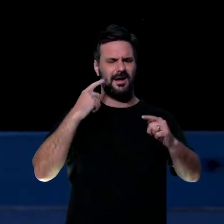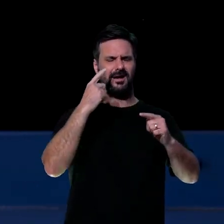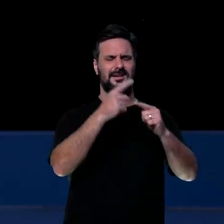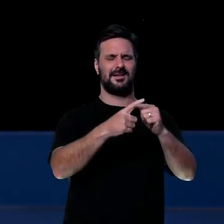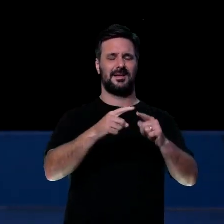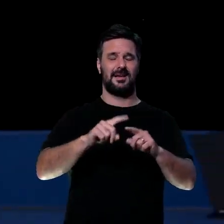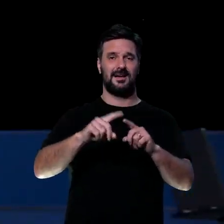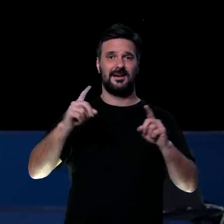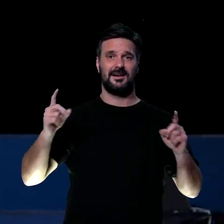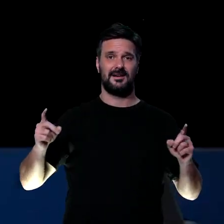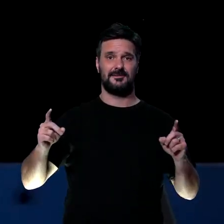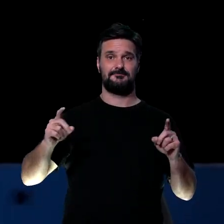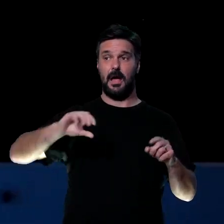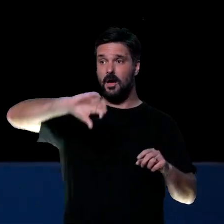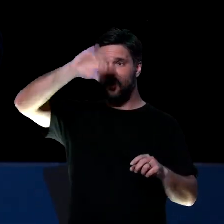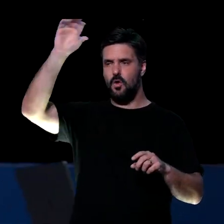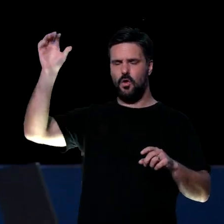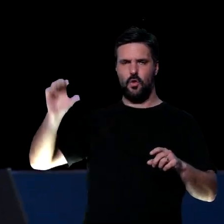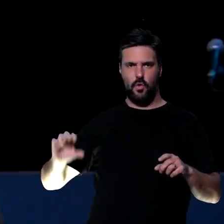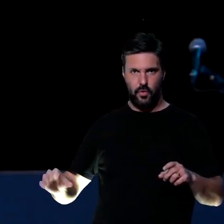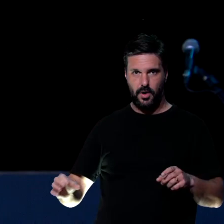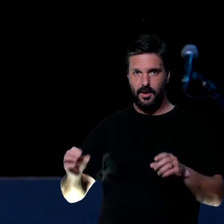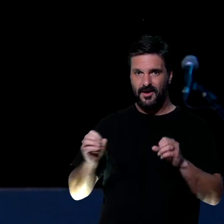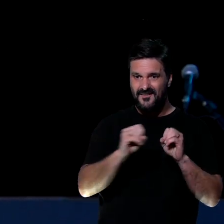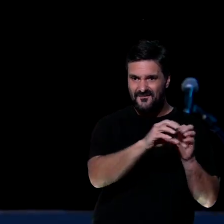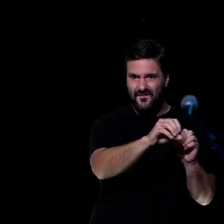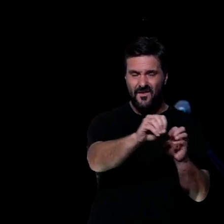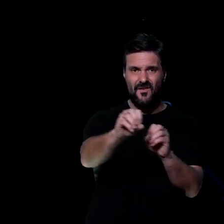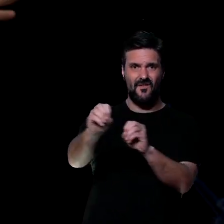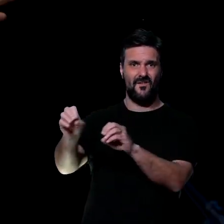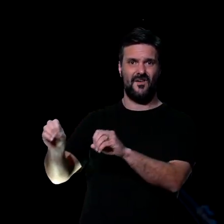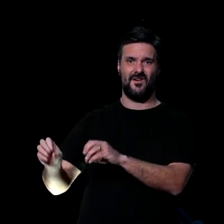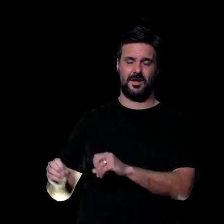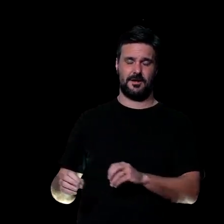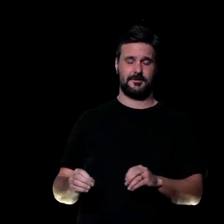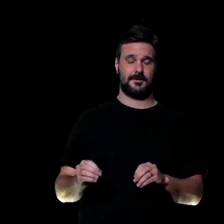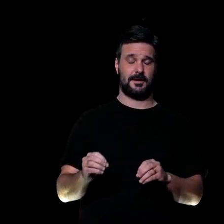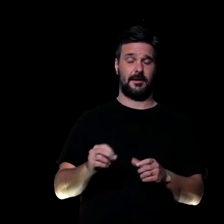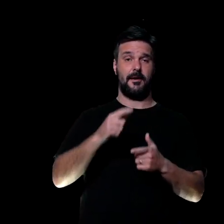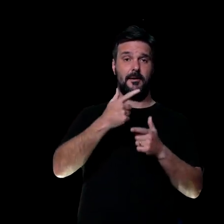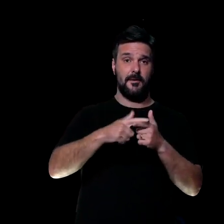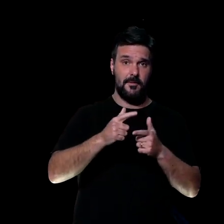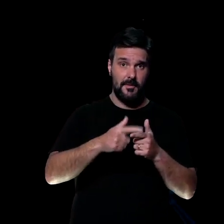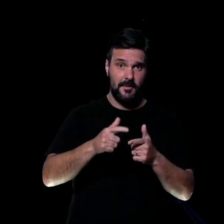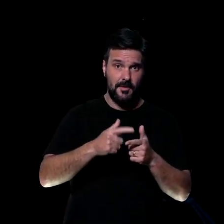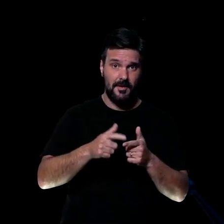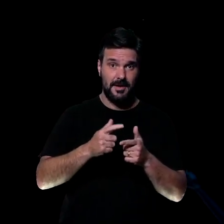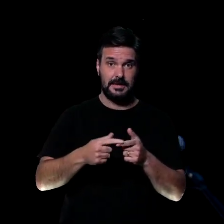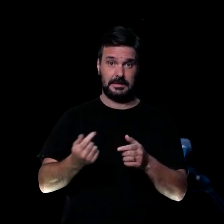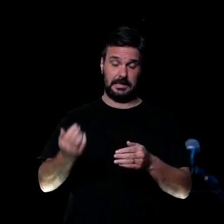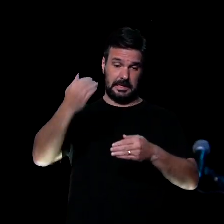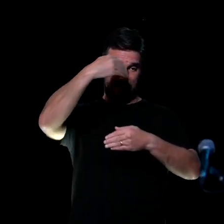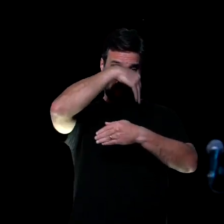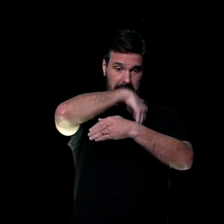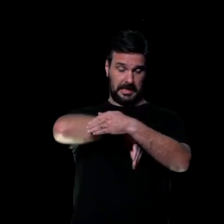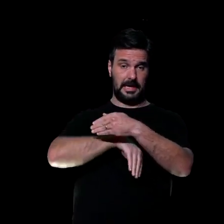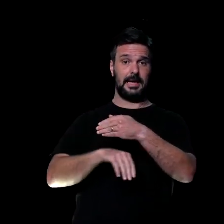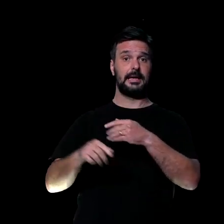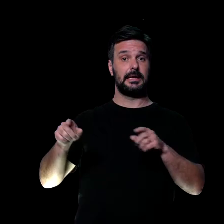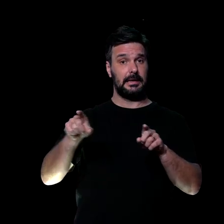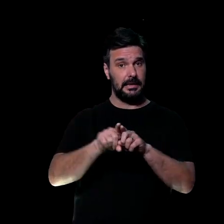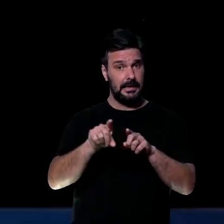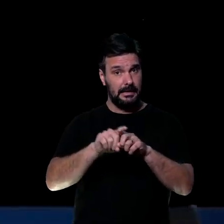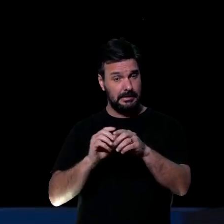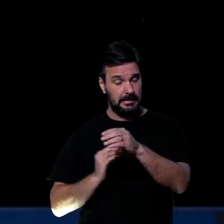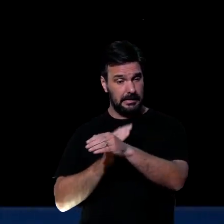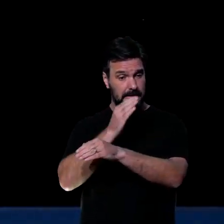está pastoreando e exortando essa igreja, porque ela estava enfrentando perigos externos e internos. Eles estavam